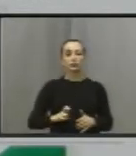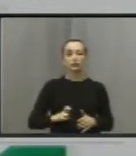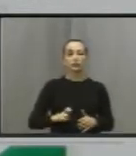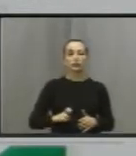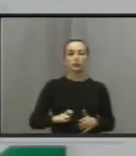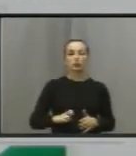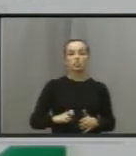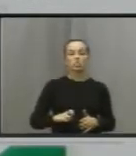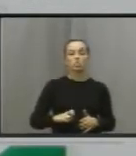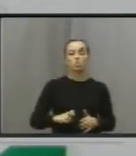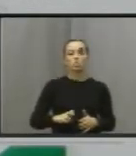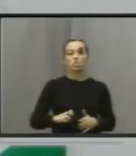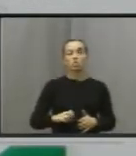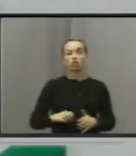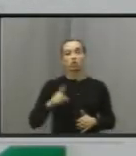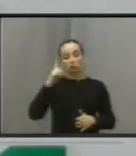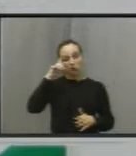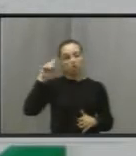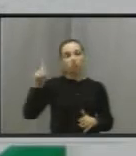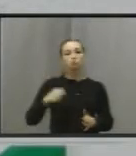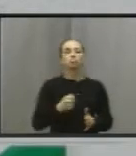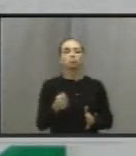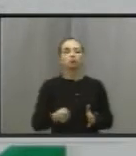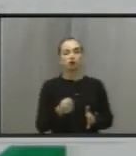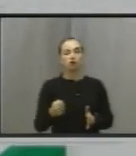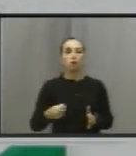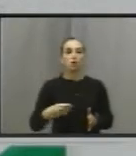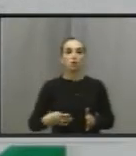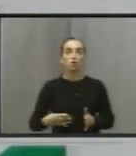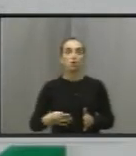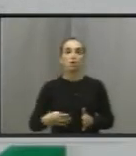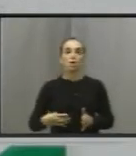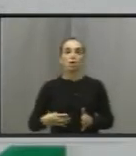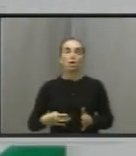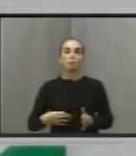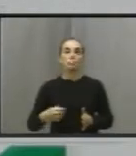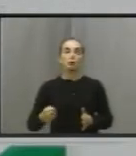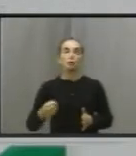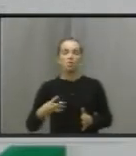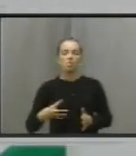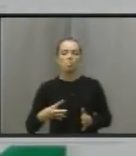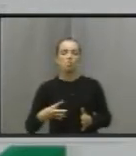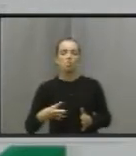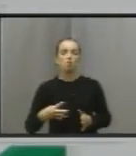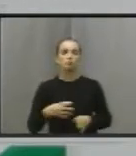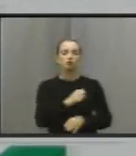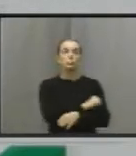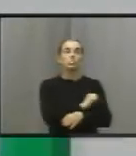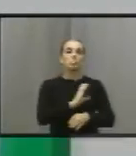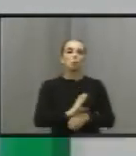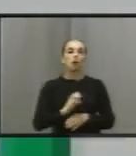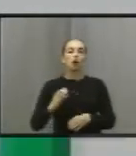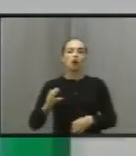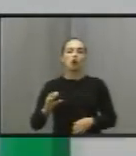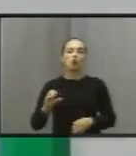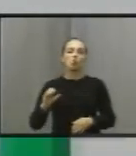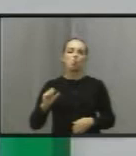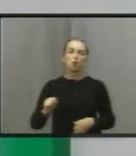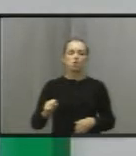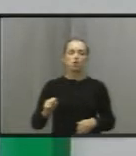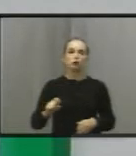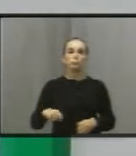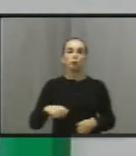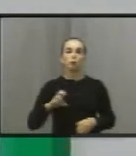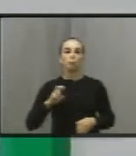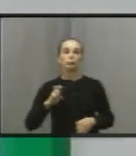Araraquara, 4,4 dias em São Carlos, 8,5 em Ribeirão Preto. Até aí está mais ou menos.